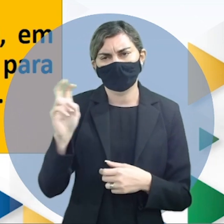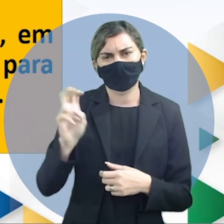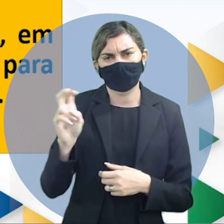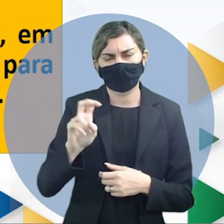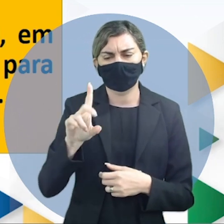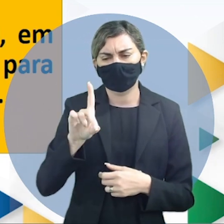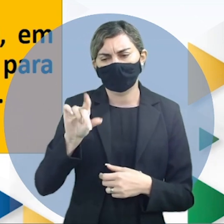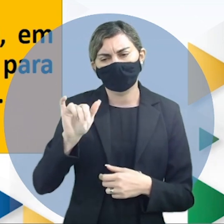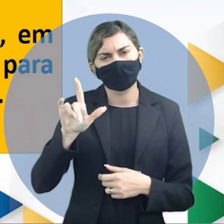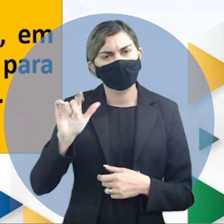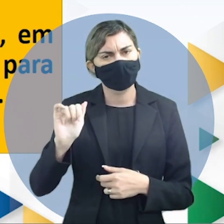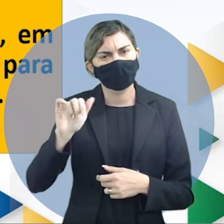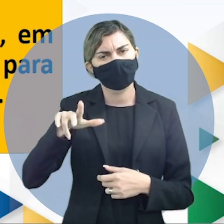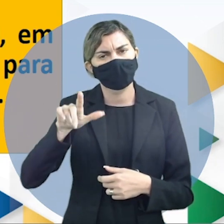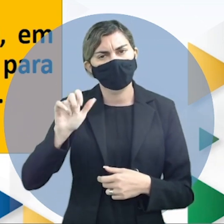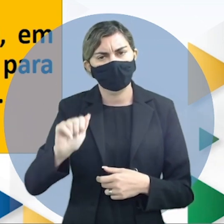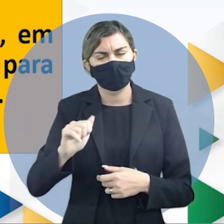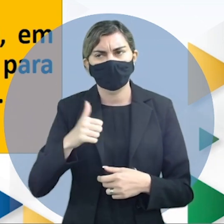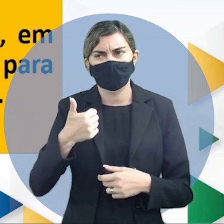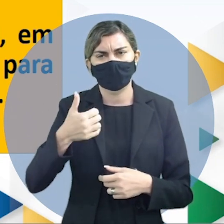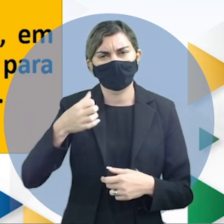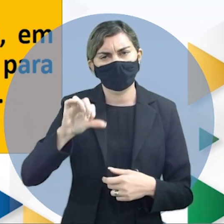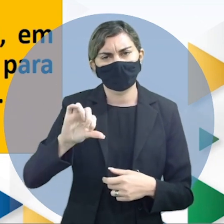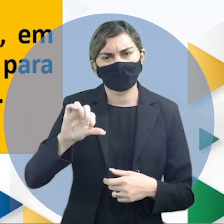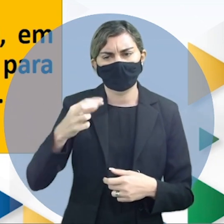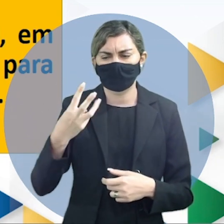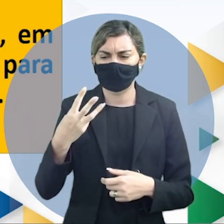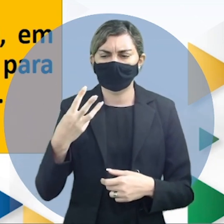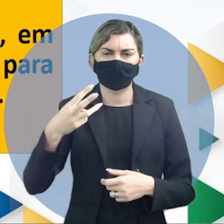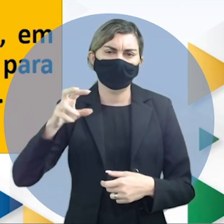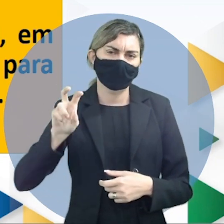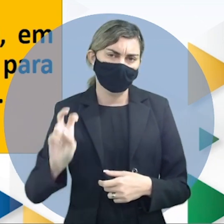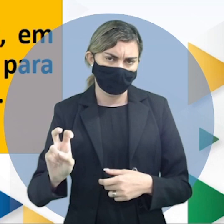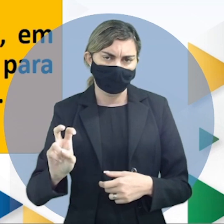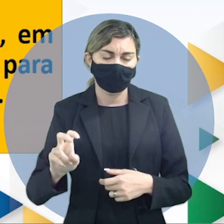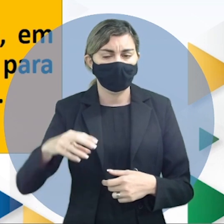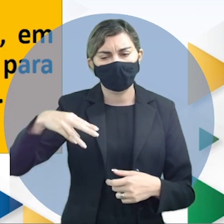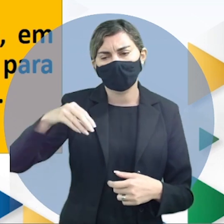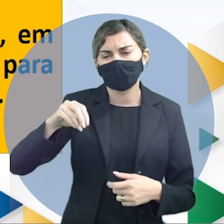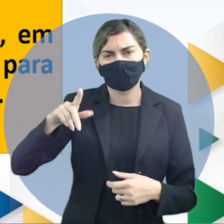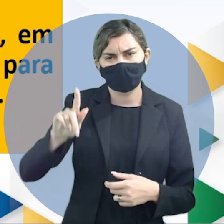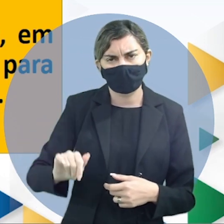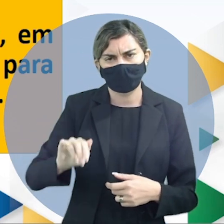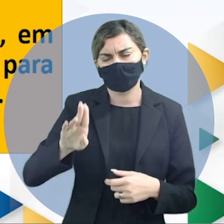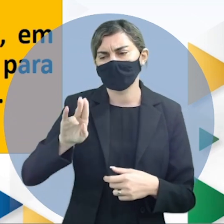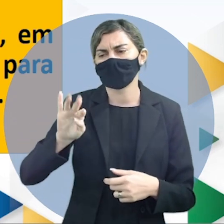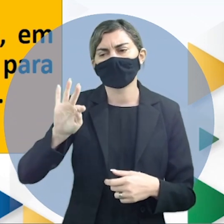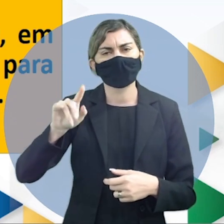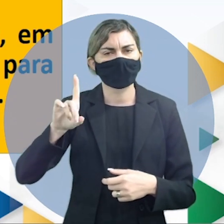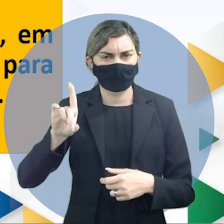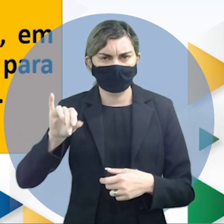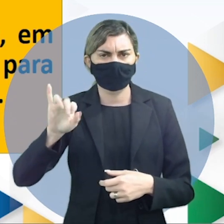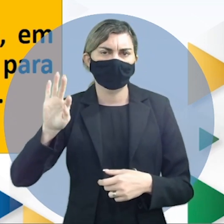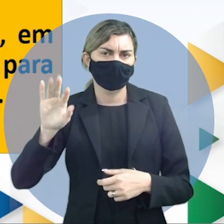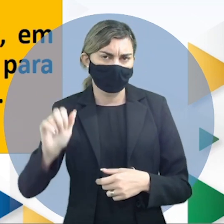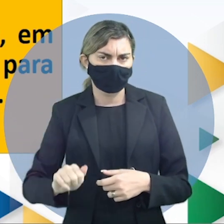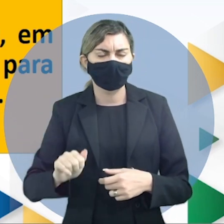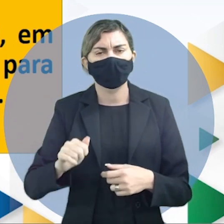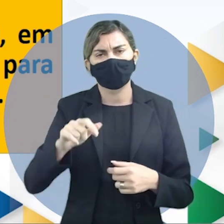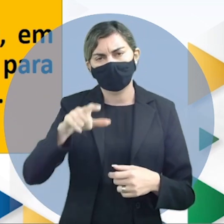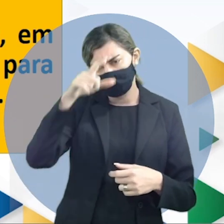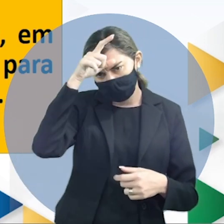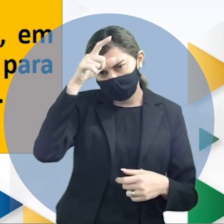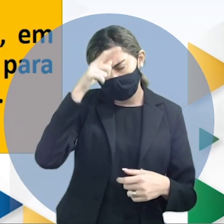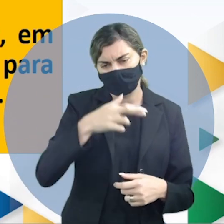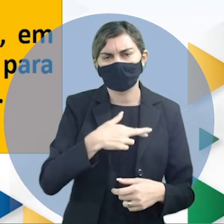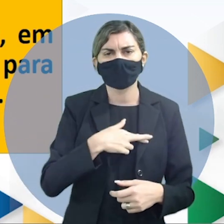Dalai Lama nasceu em 1935 é um monge budista e líder espiritual